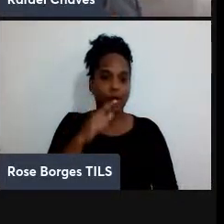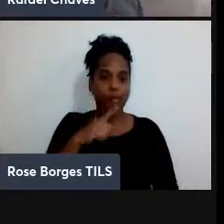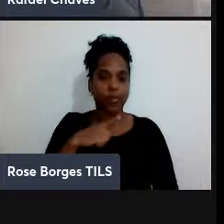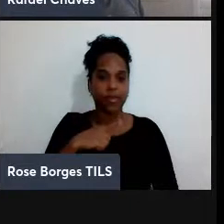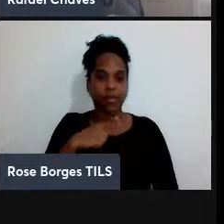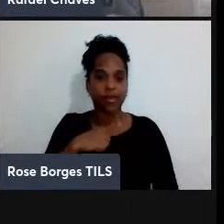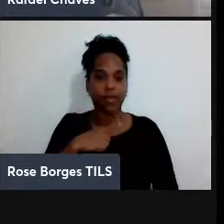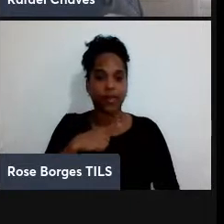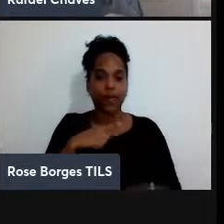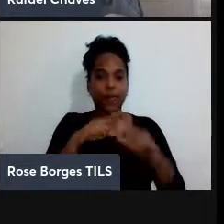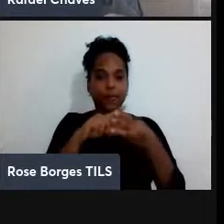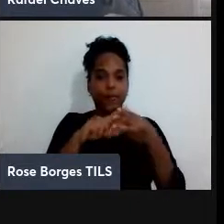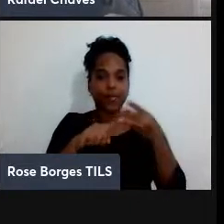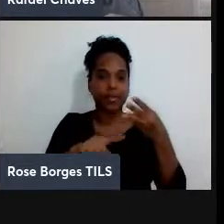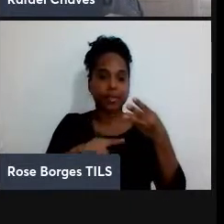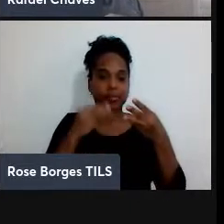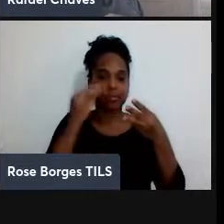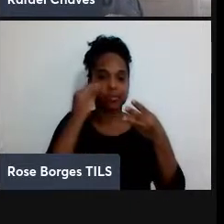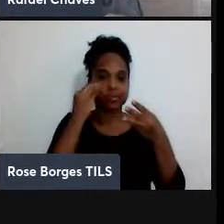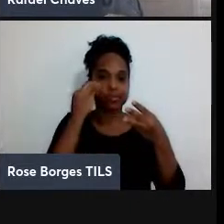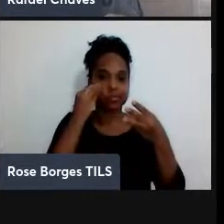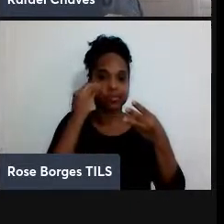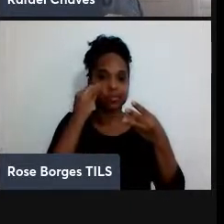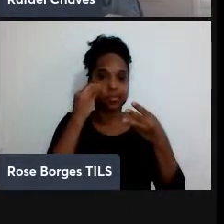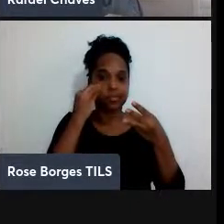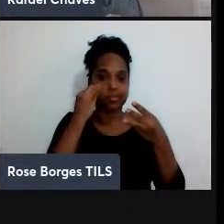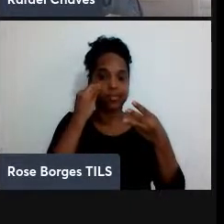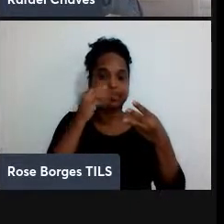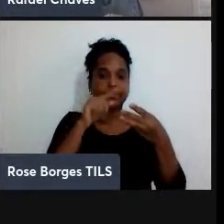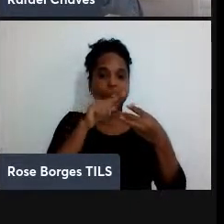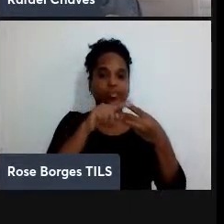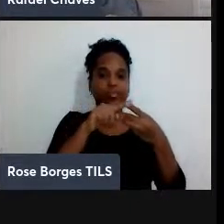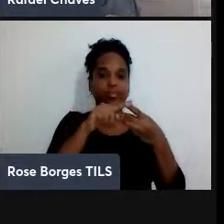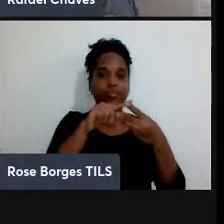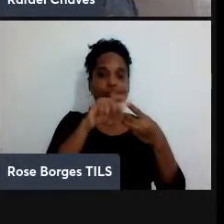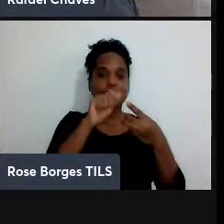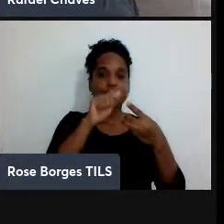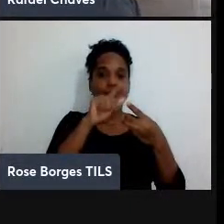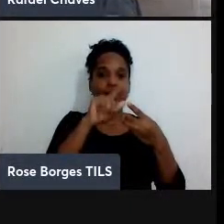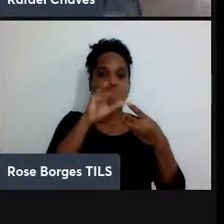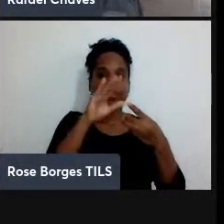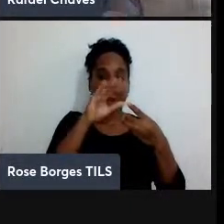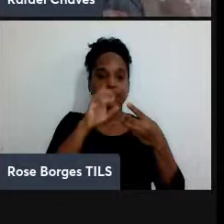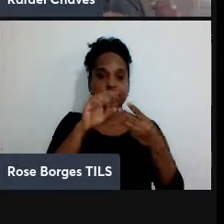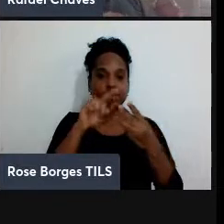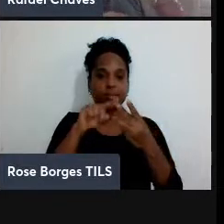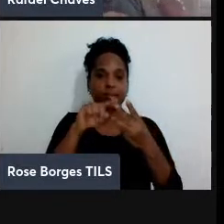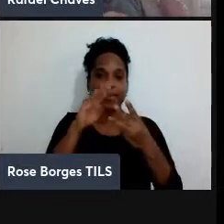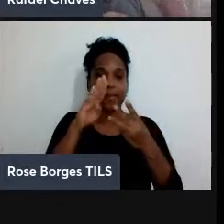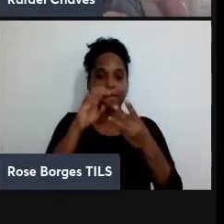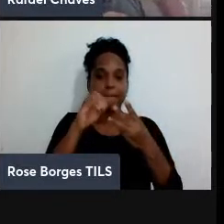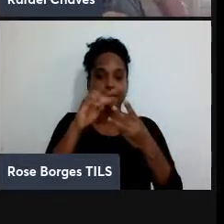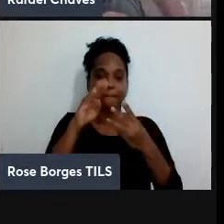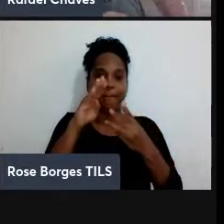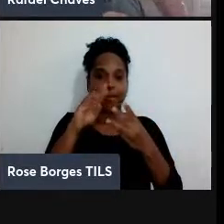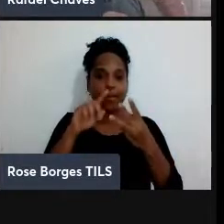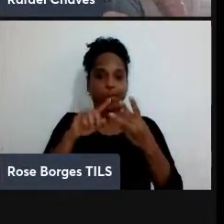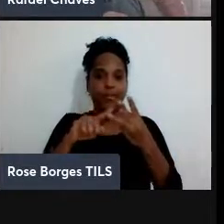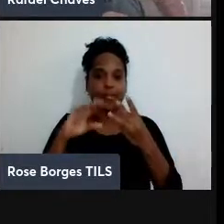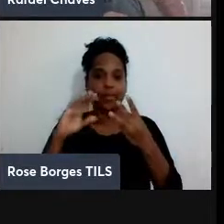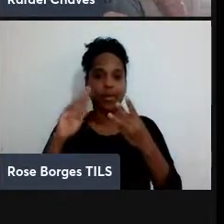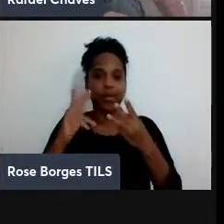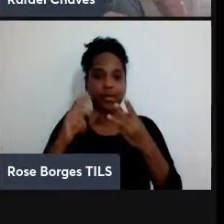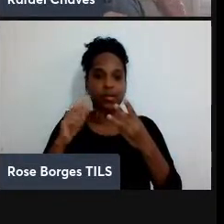experimentadores aqui. A Alice que está desse lado, o Bob que está aqui no meio e o Charlie que está lá do outro lado. O que a gente gostaria é de ter